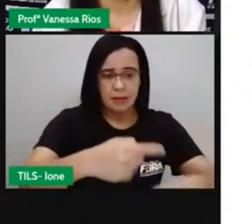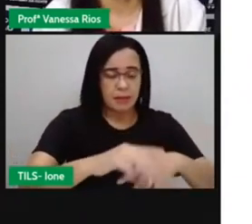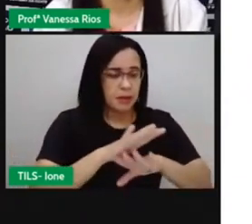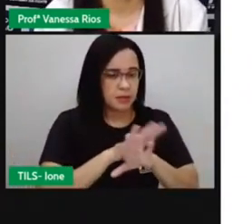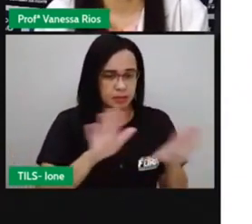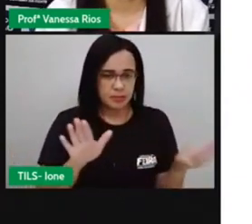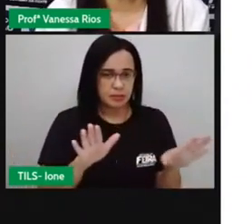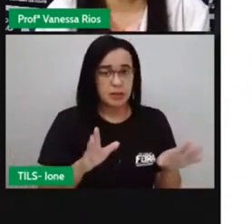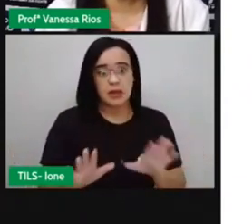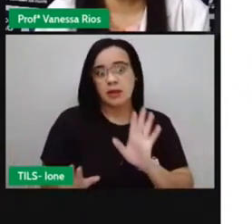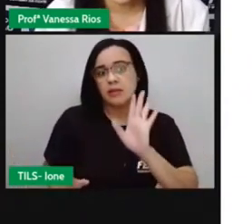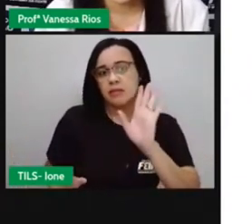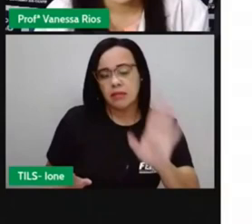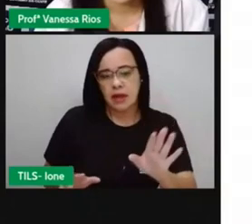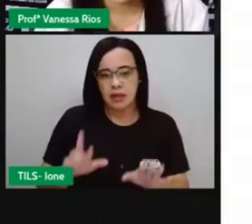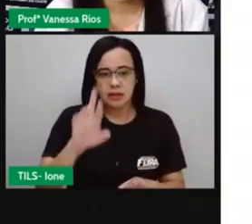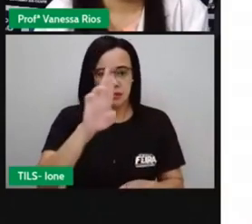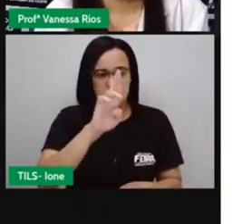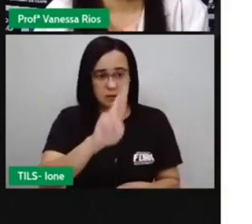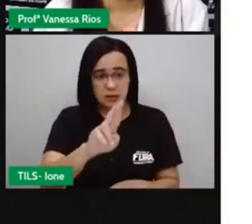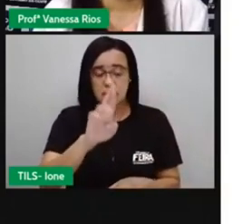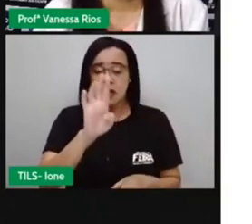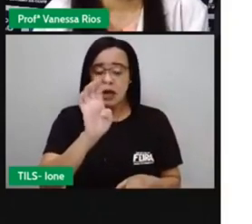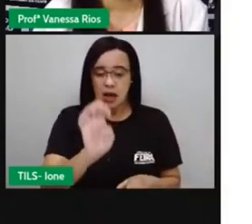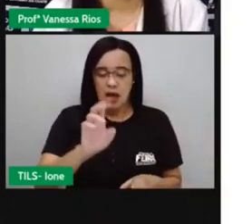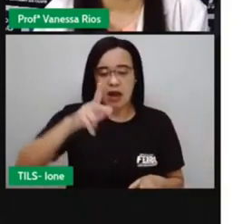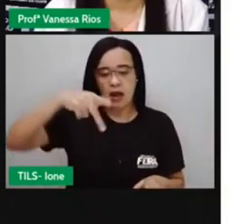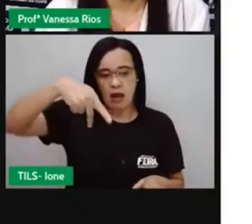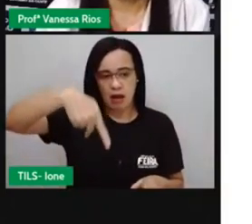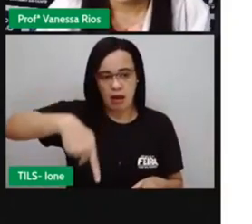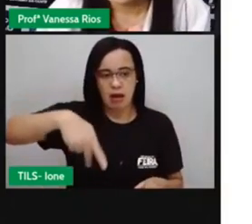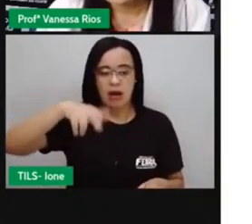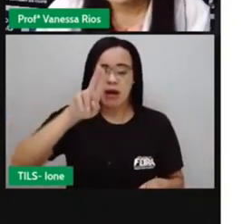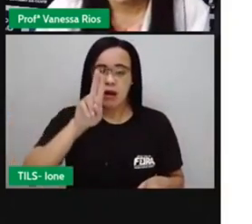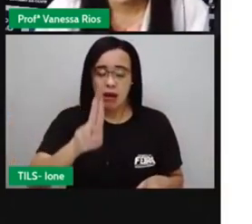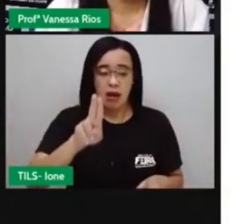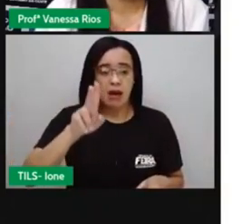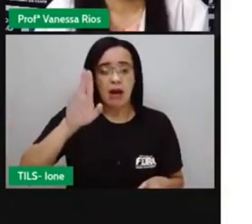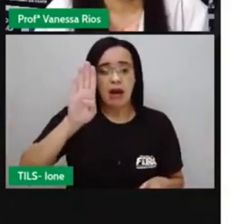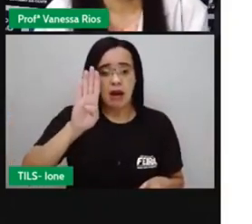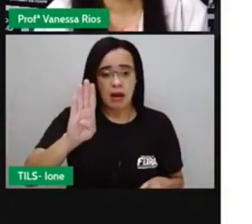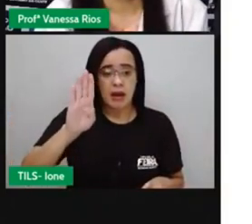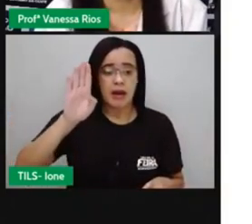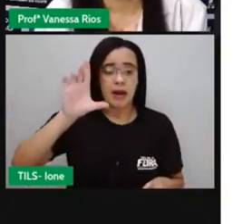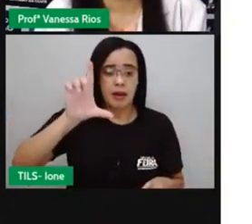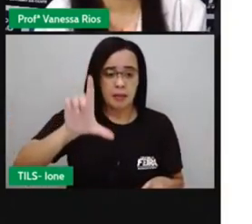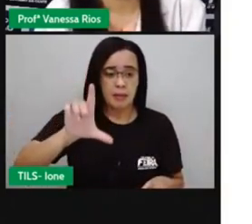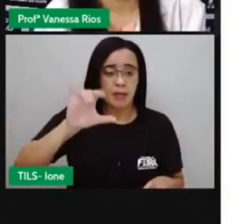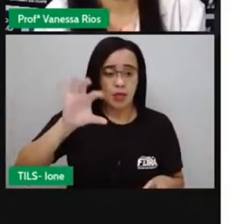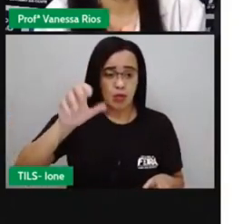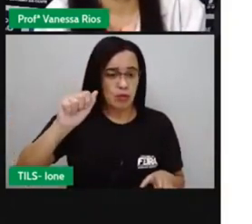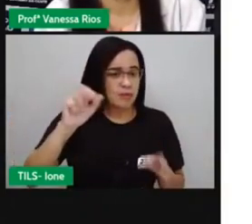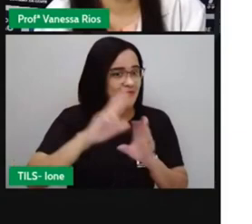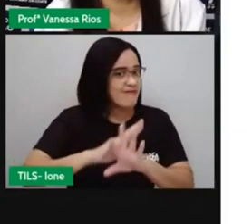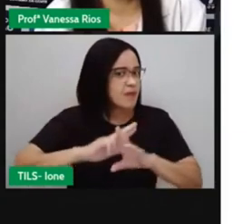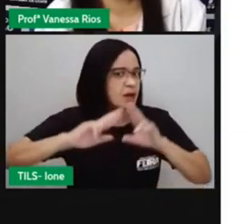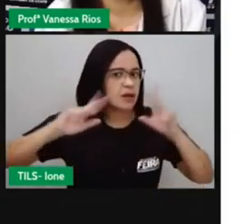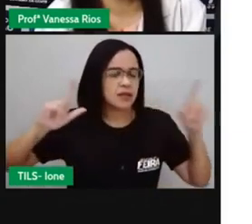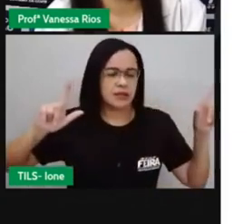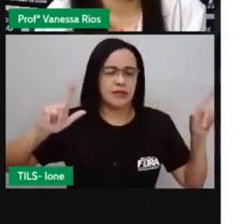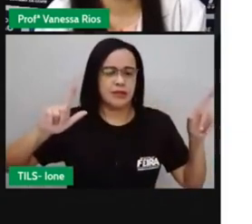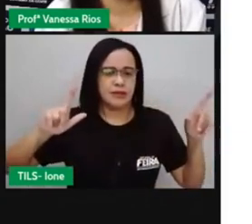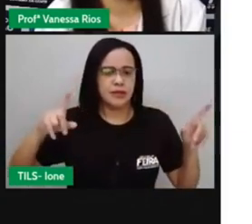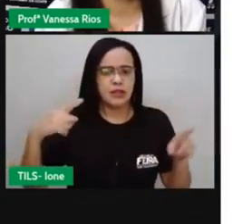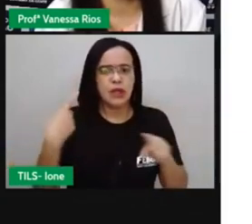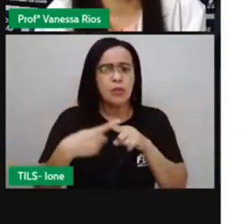já observa algumas diferenças, né? E diferenças muito importantes. Na república, forma